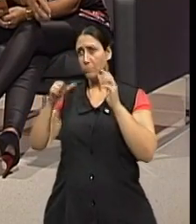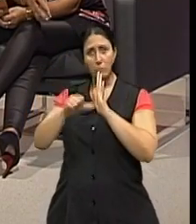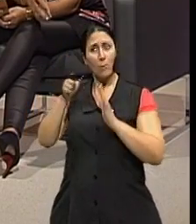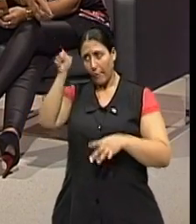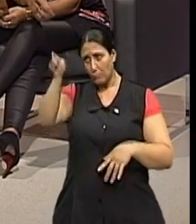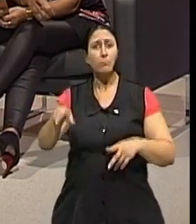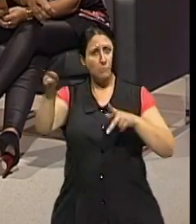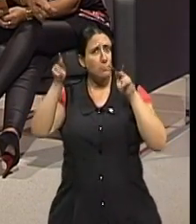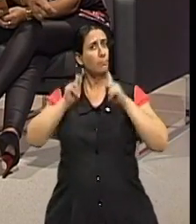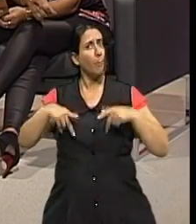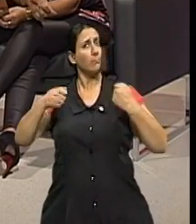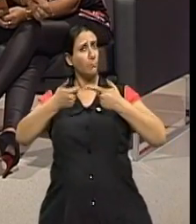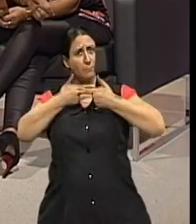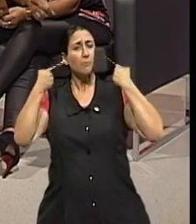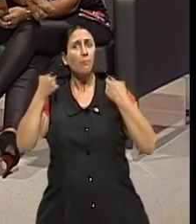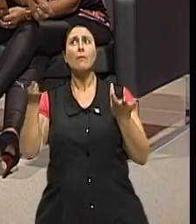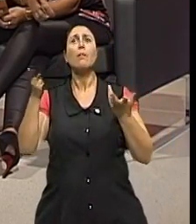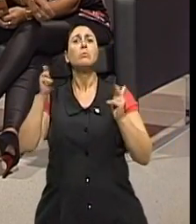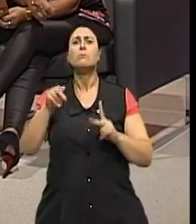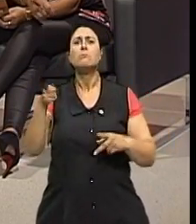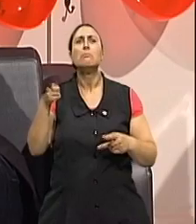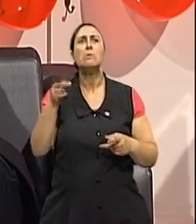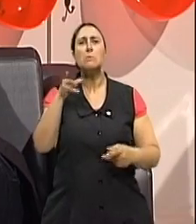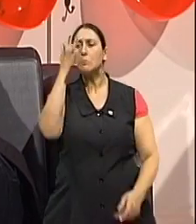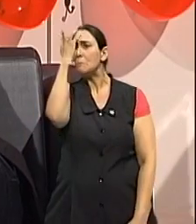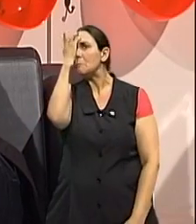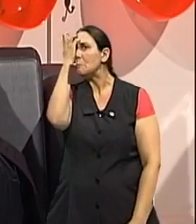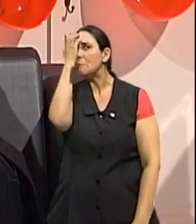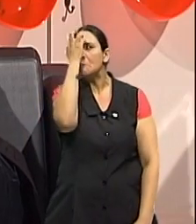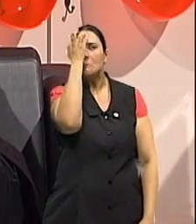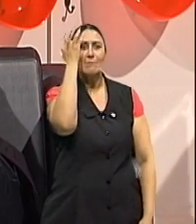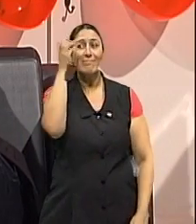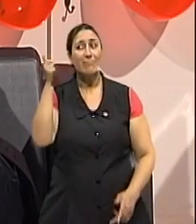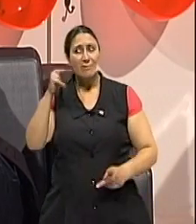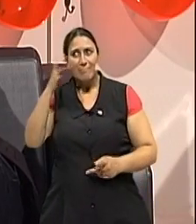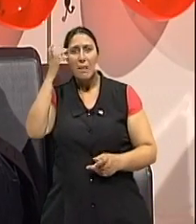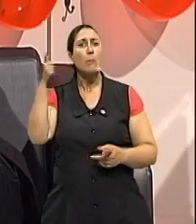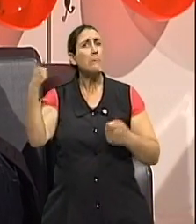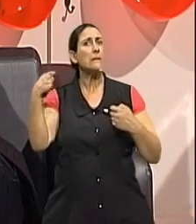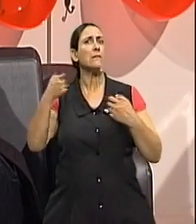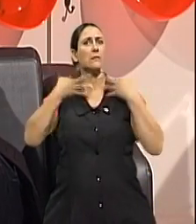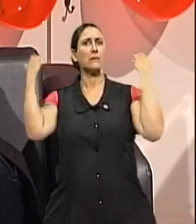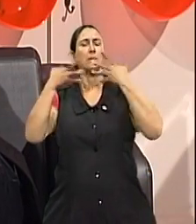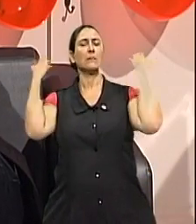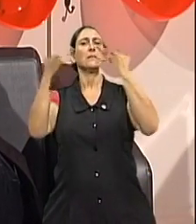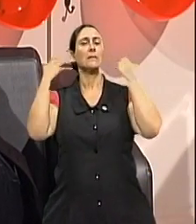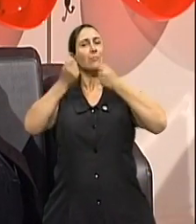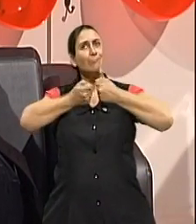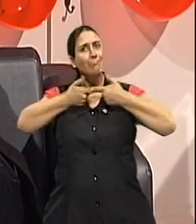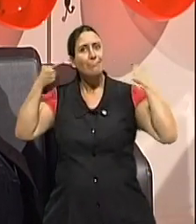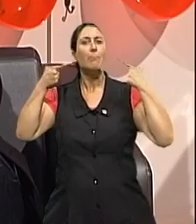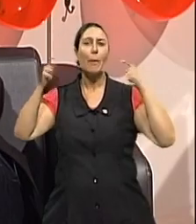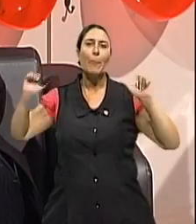pessoa, essa pessoa, ela está aqui na minha frente, mas a precisa tratar esse humor para aparecer essa pessoa saudável, né? Que tu conhece, que tu